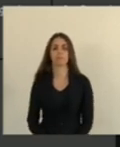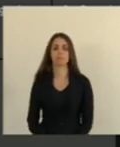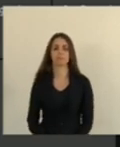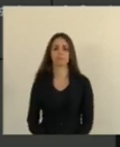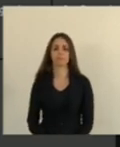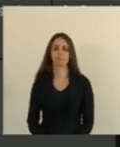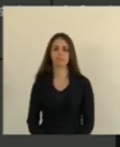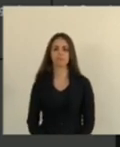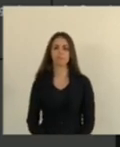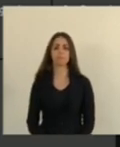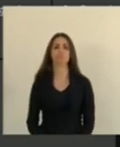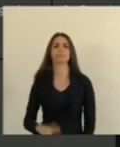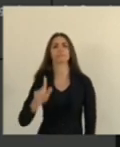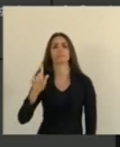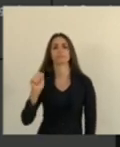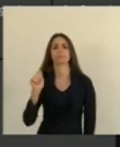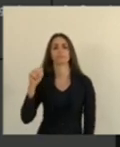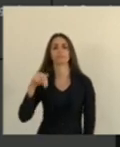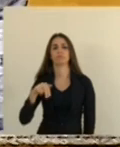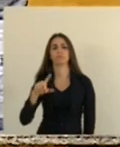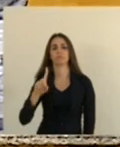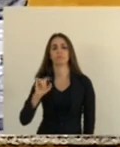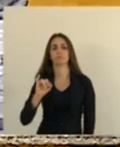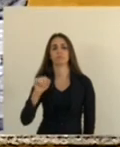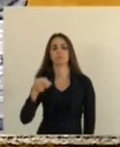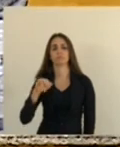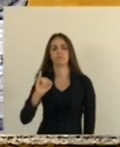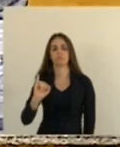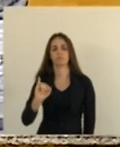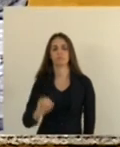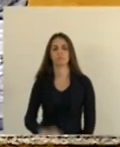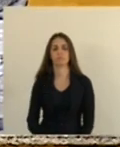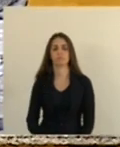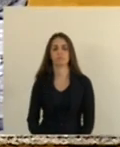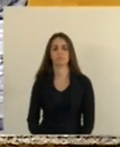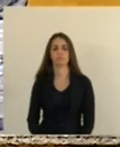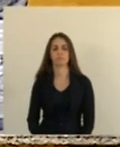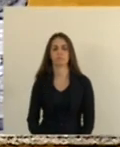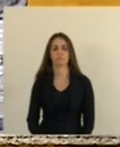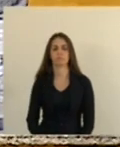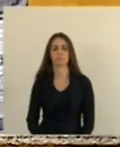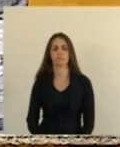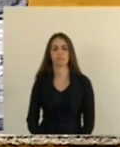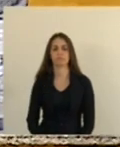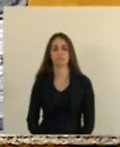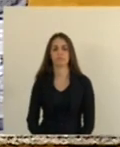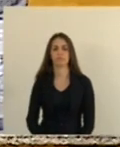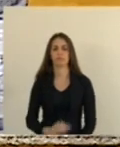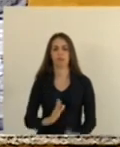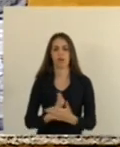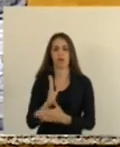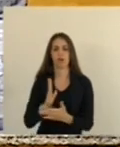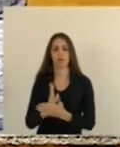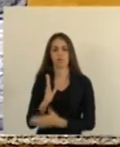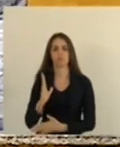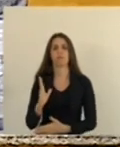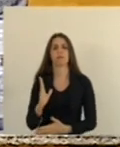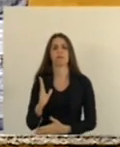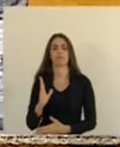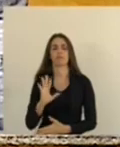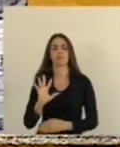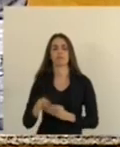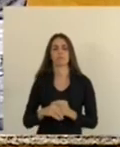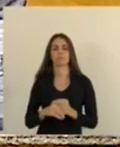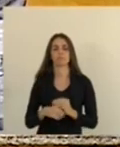Gandini Só Confirma Aqui para mim Que o projeto Então As comissões Foram aprovadas Sem emendas Sem